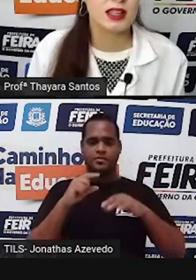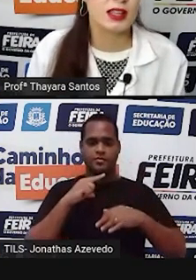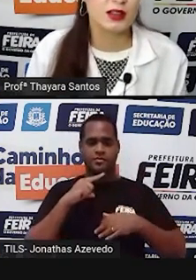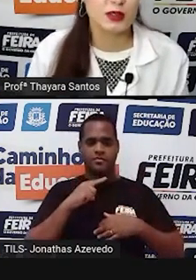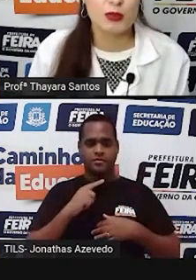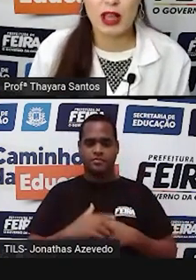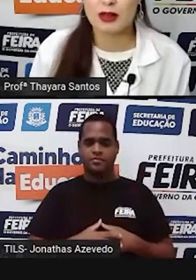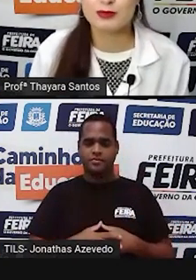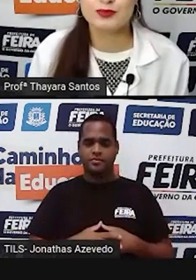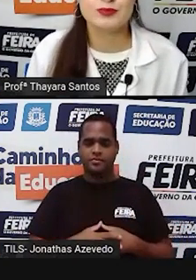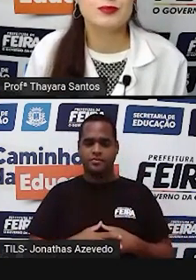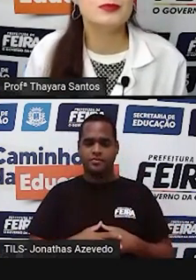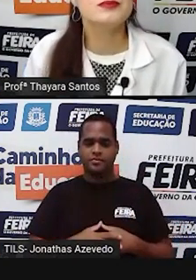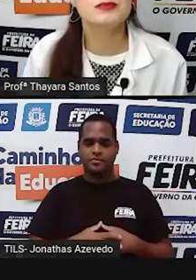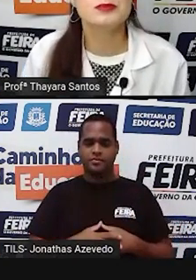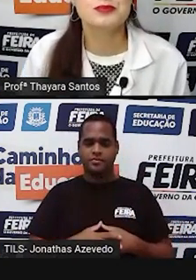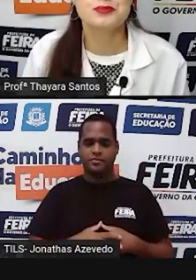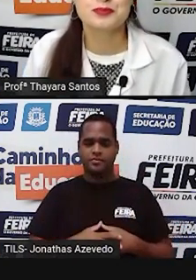essa daqui. Vamos lá.